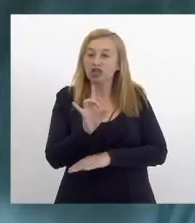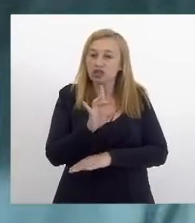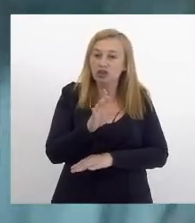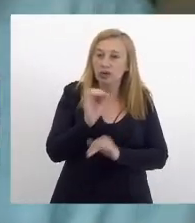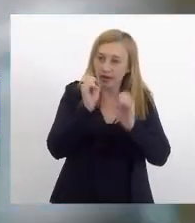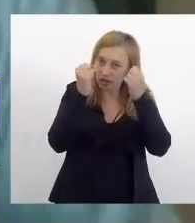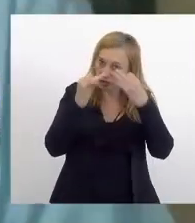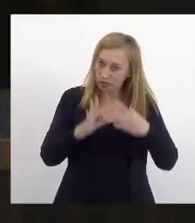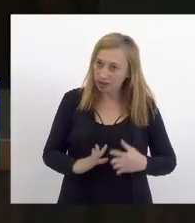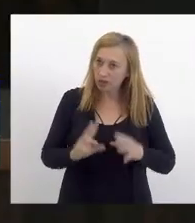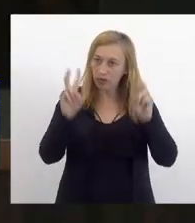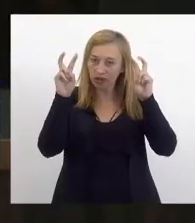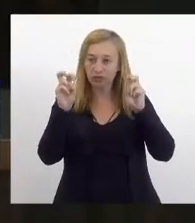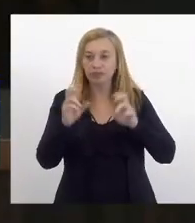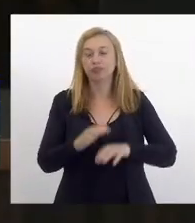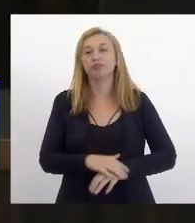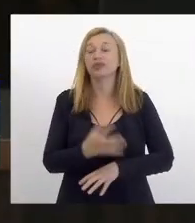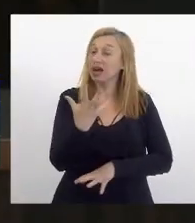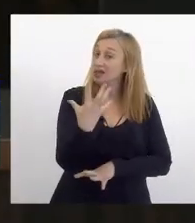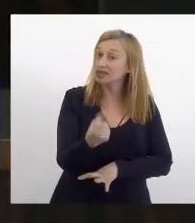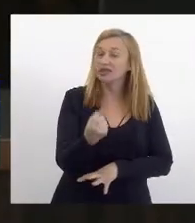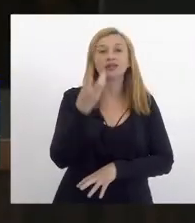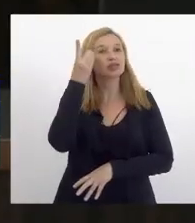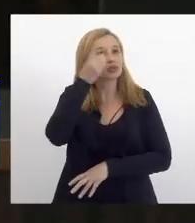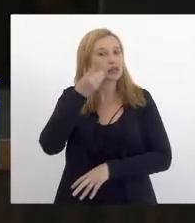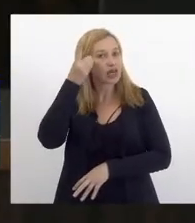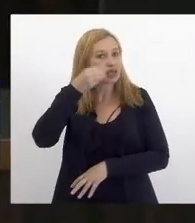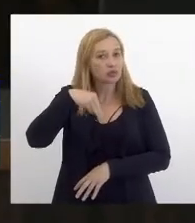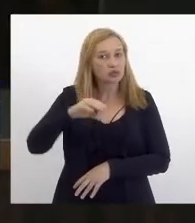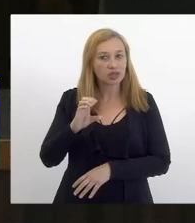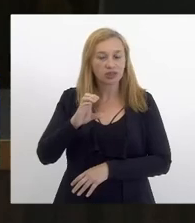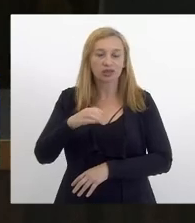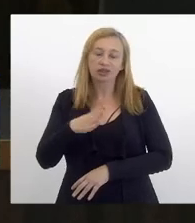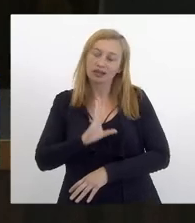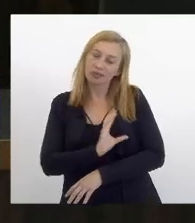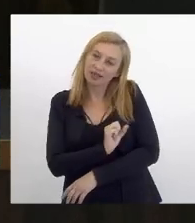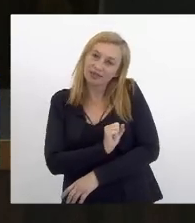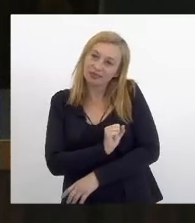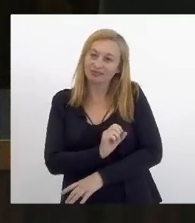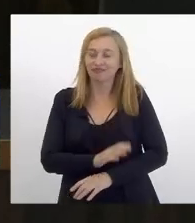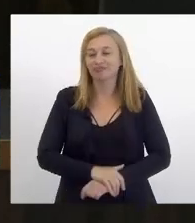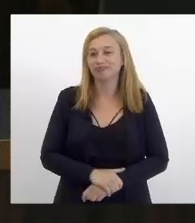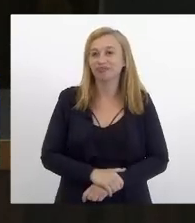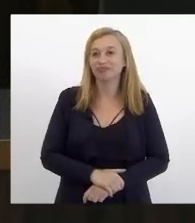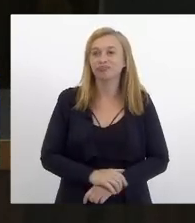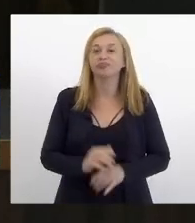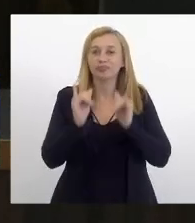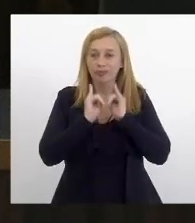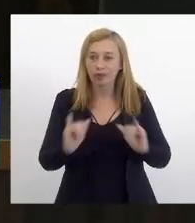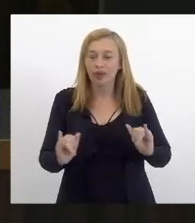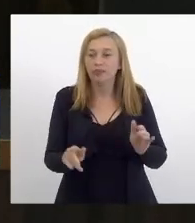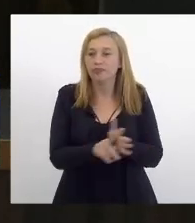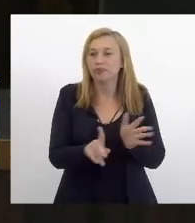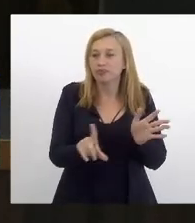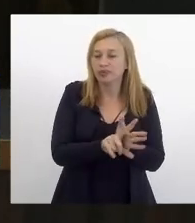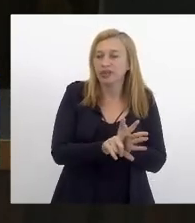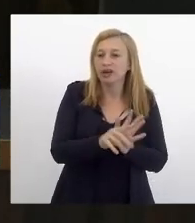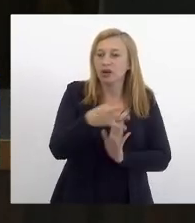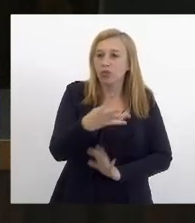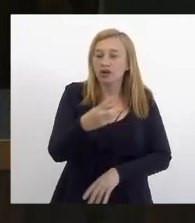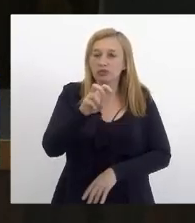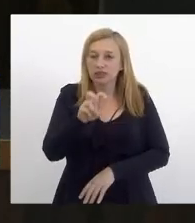explicação aceito o deputado Carlos Mink querido anuncio o projeto de lei número